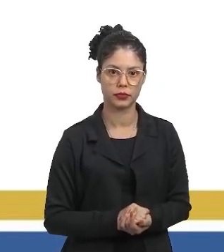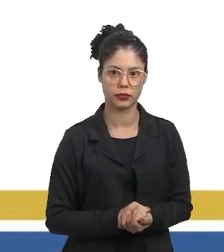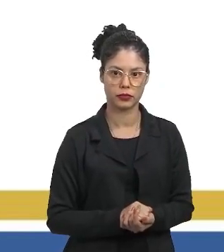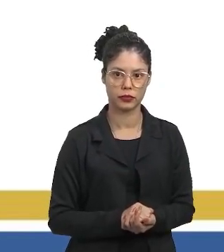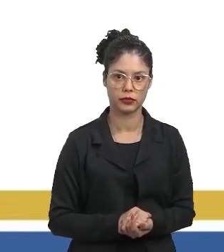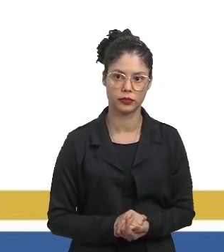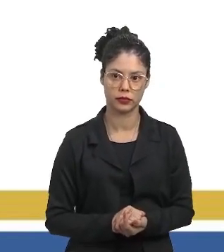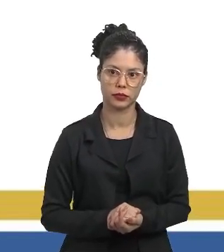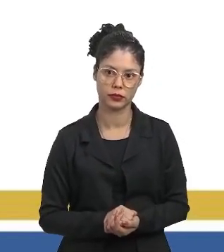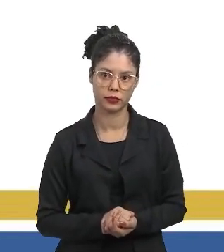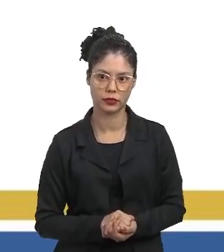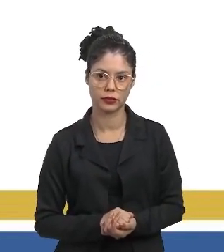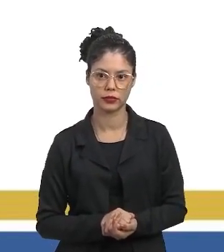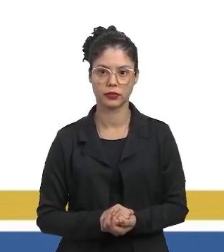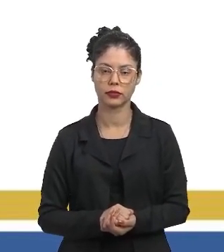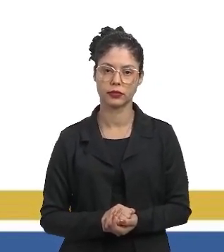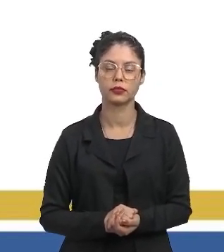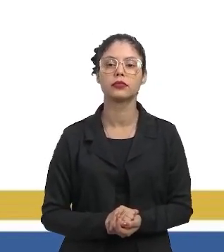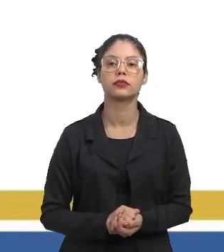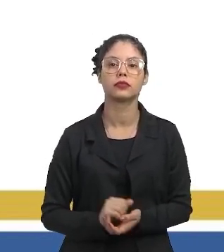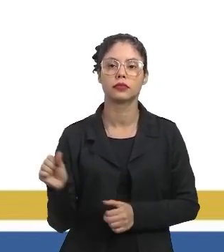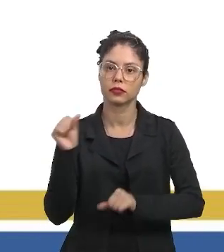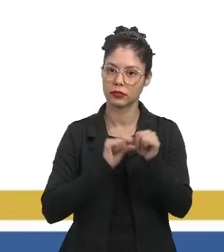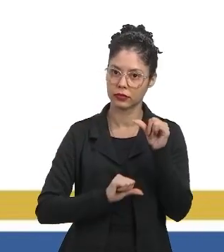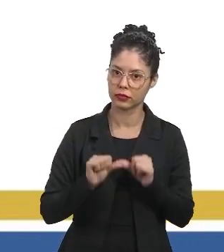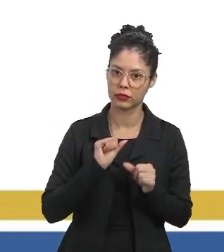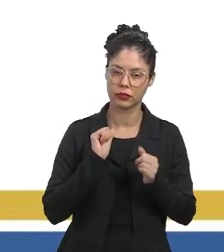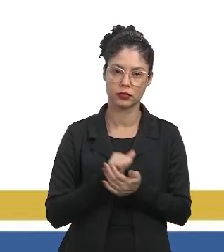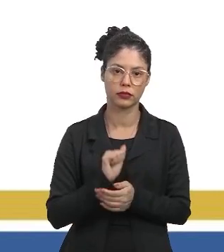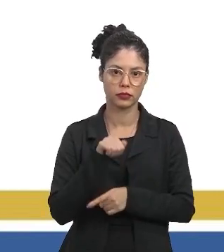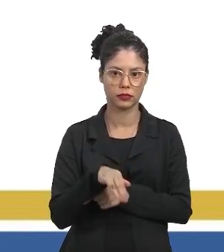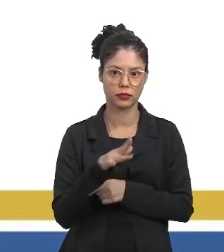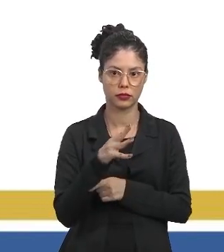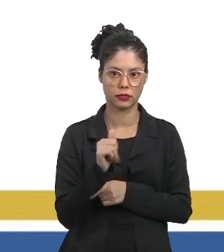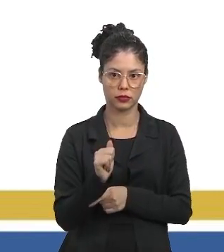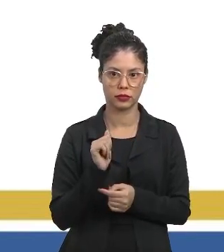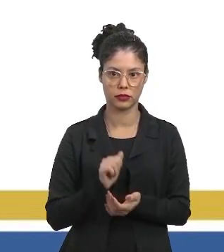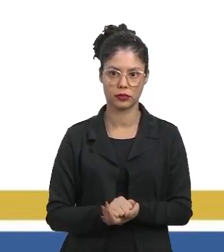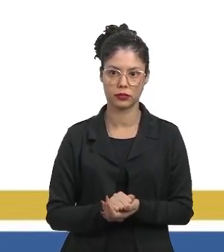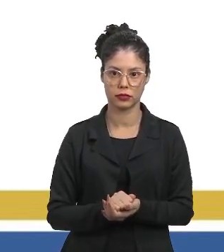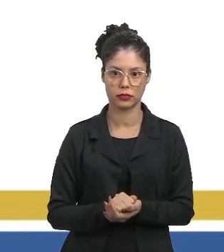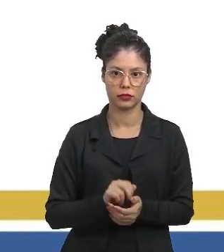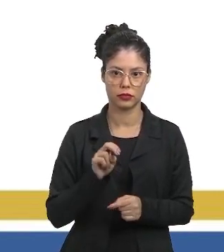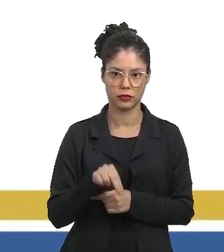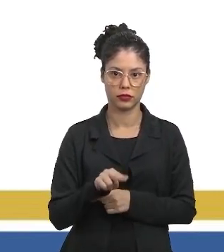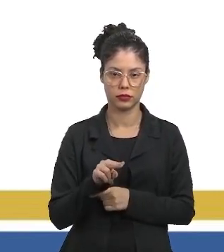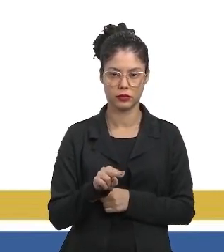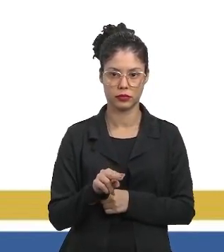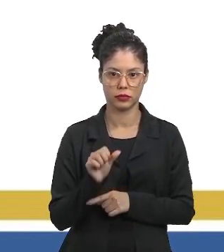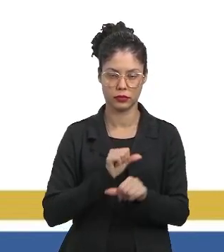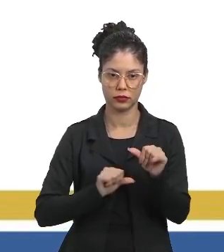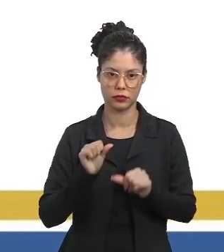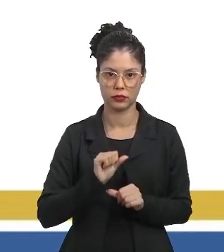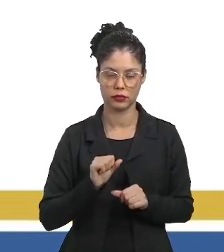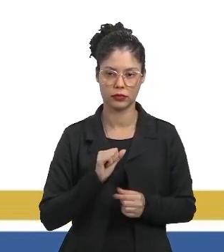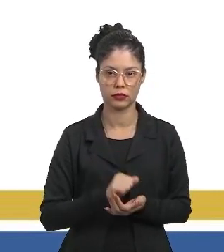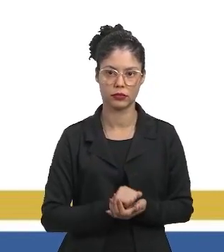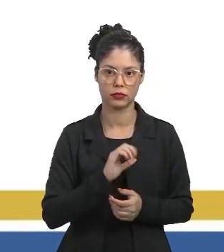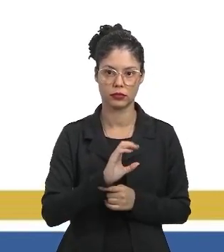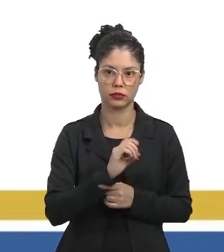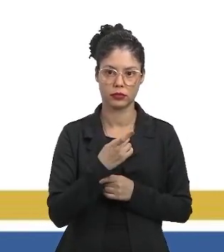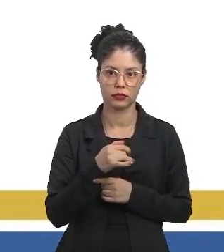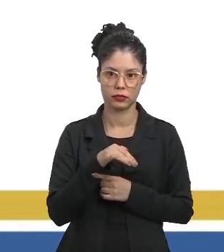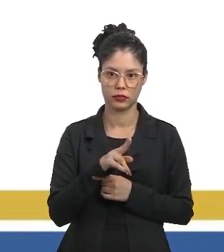ele vai ser transformado, o amônia NH3, em nitrito. Vai ser uma oxidação.